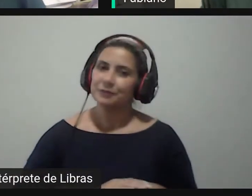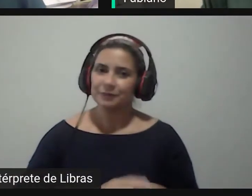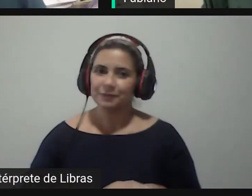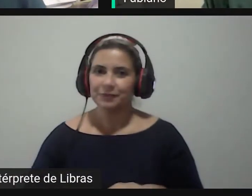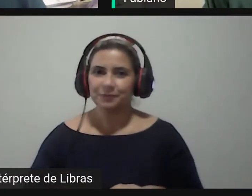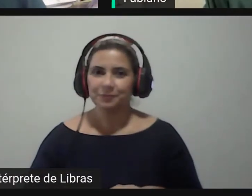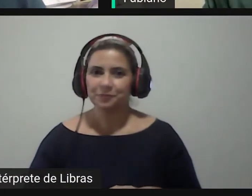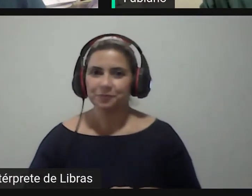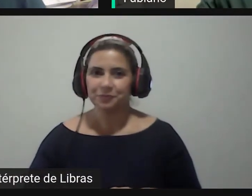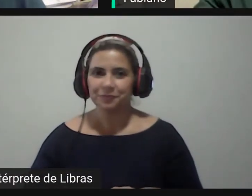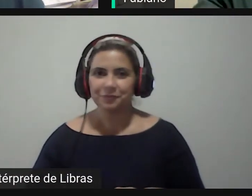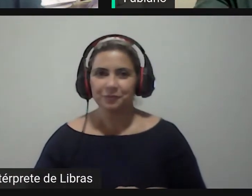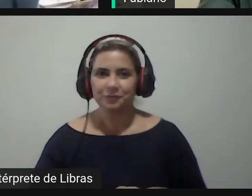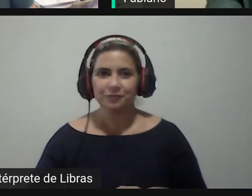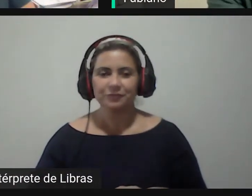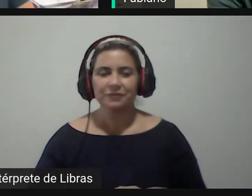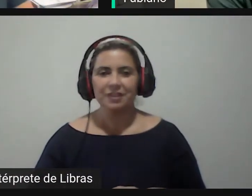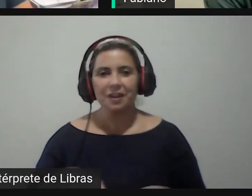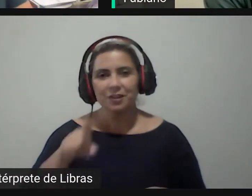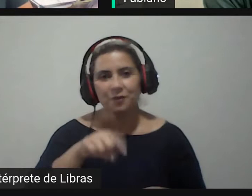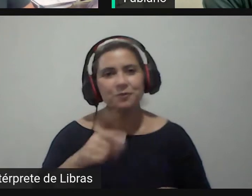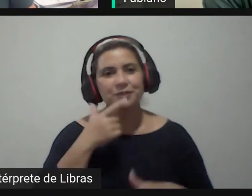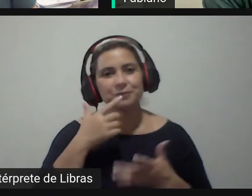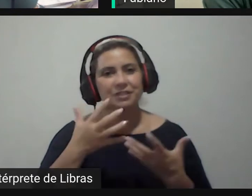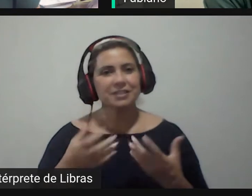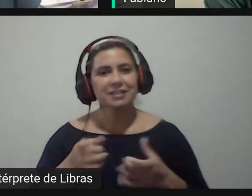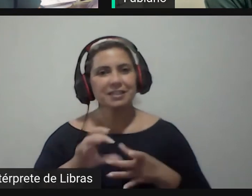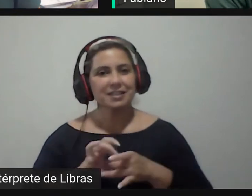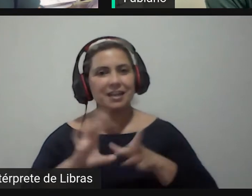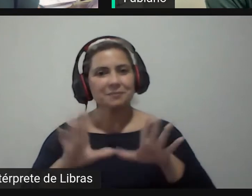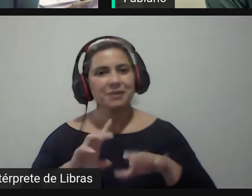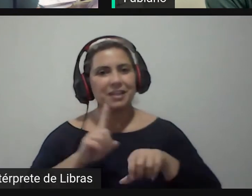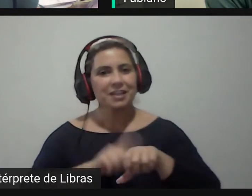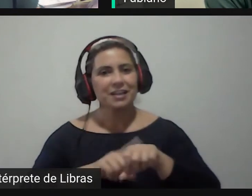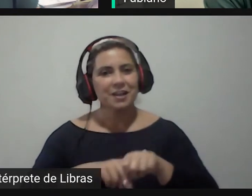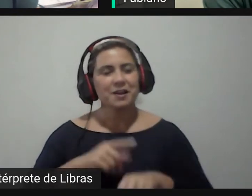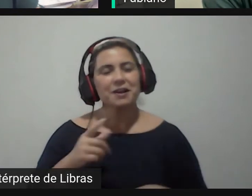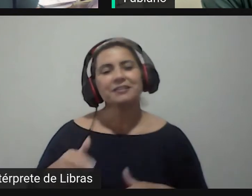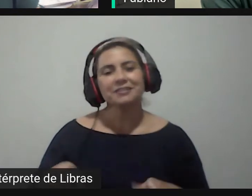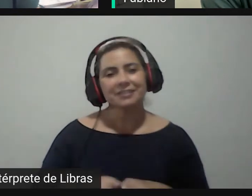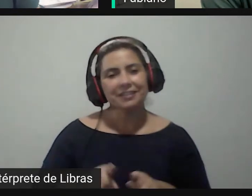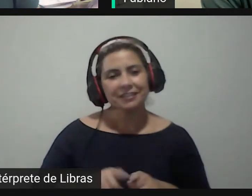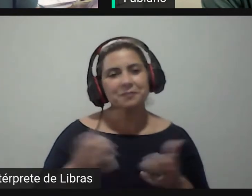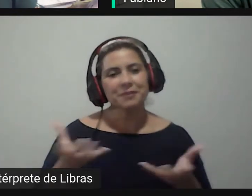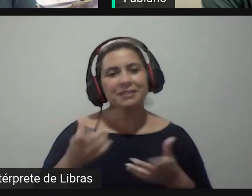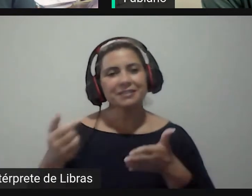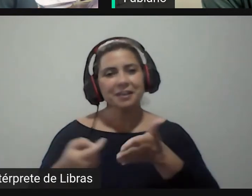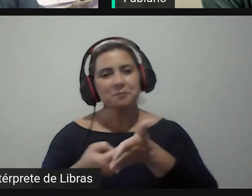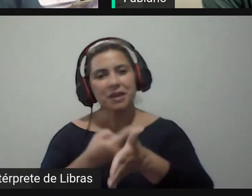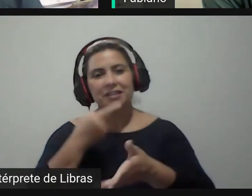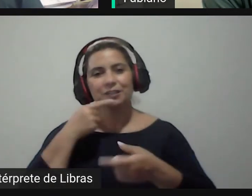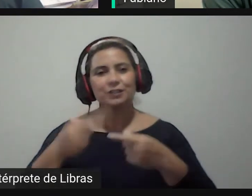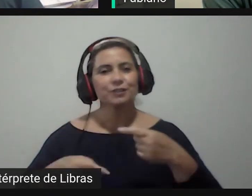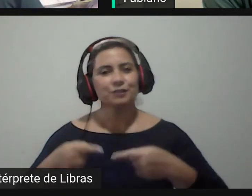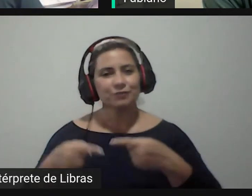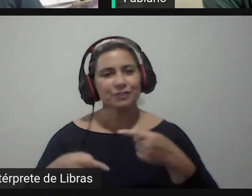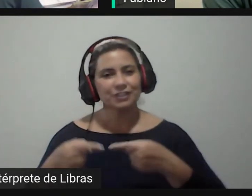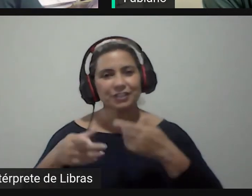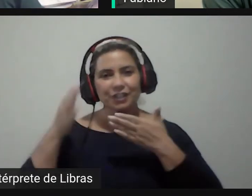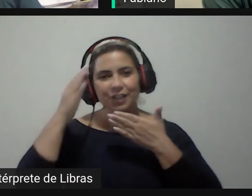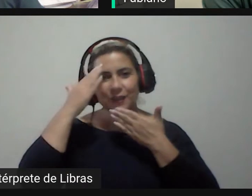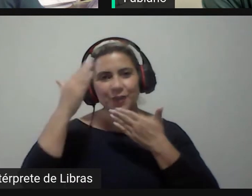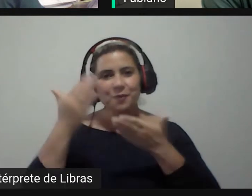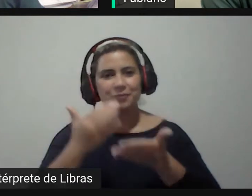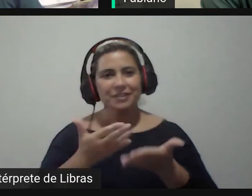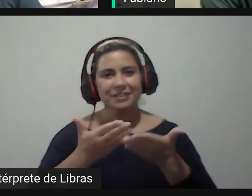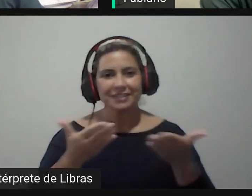concessão de mais um minutinho e estou à disposição aqui para o debate e para as perguntas obrigado professor obrigado a todos. Obrigado